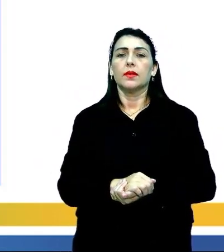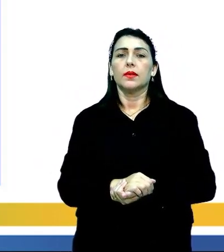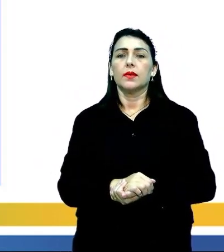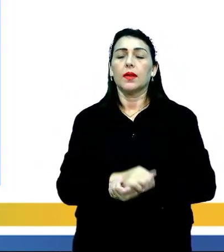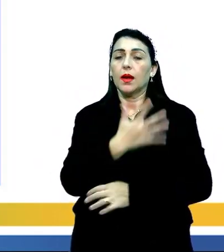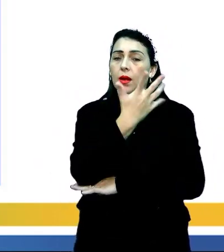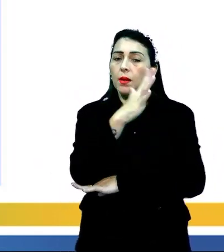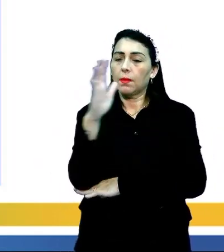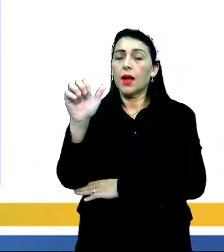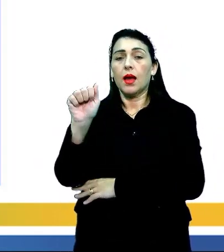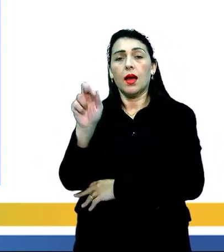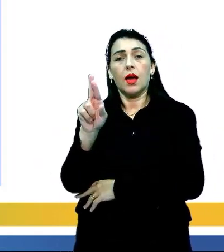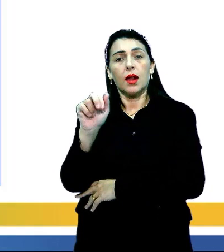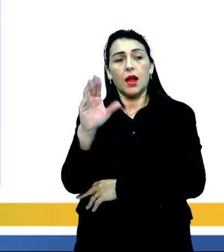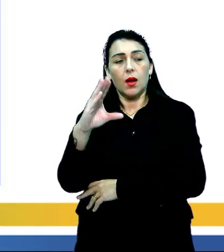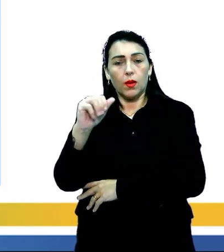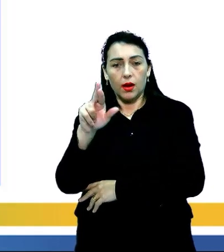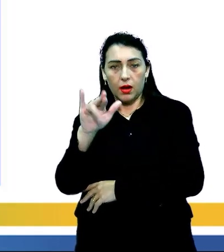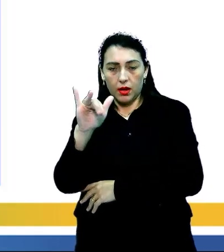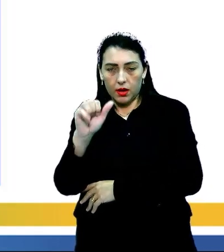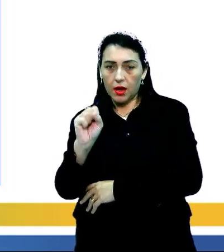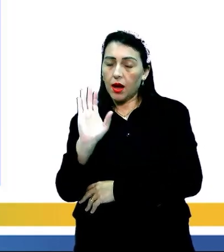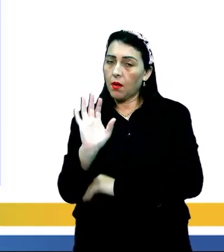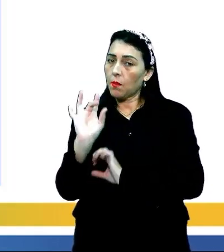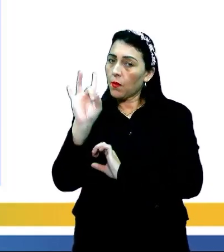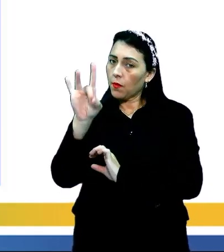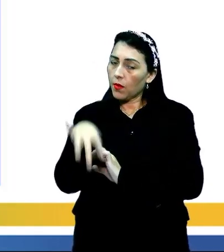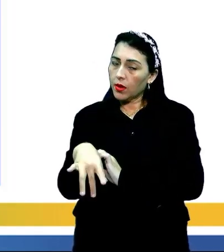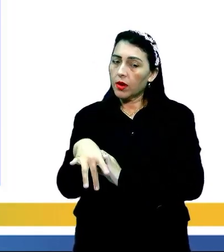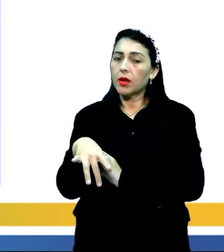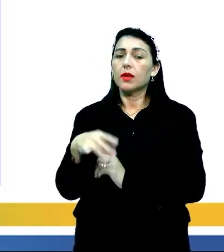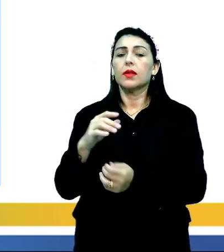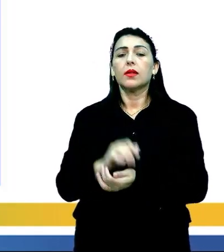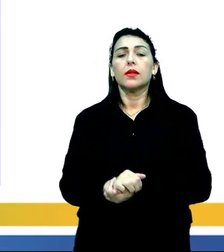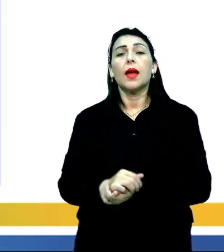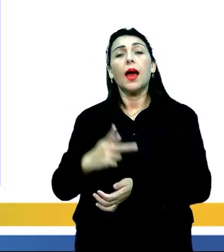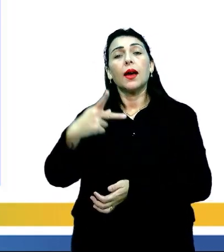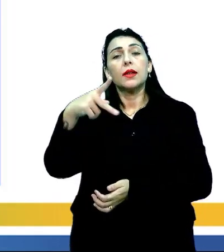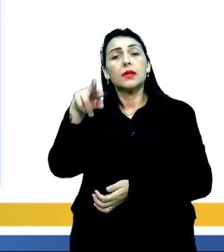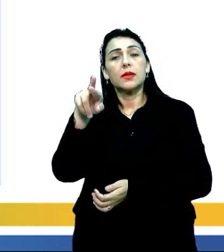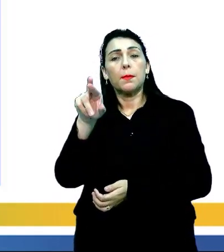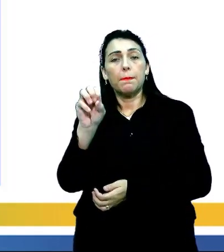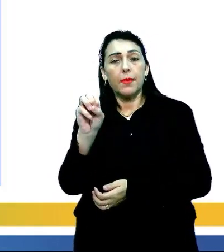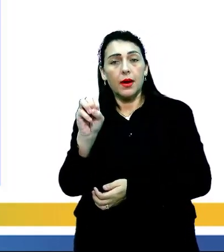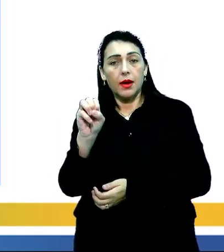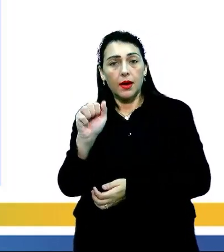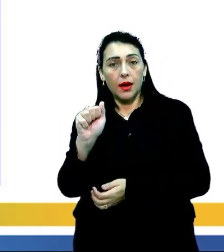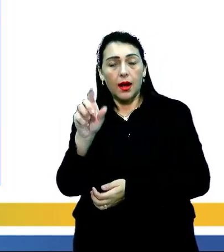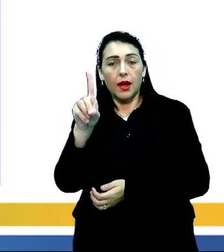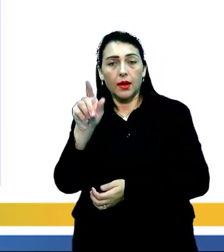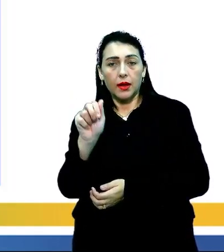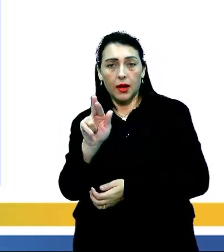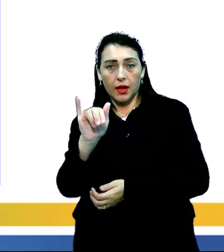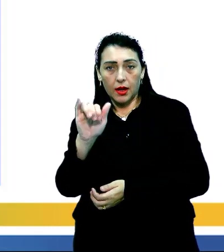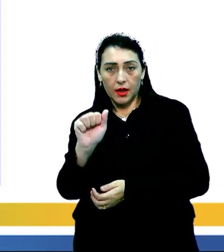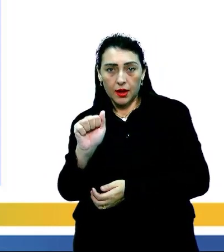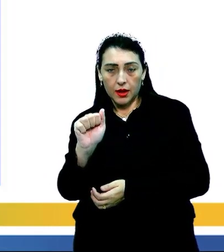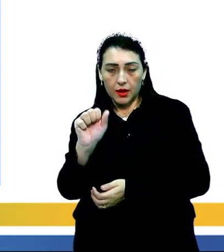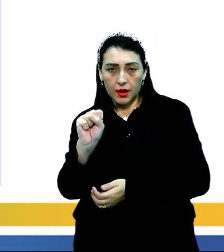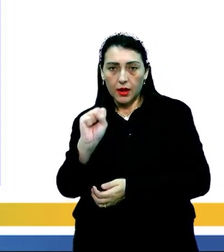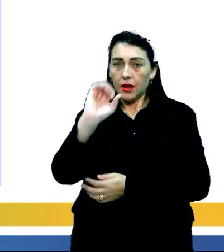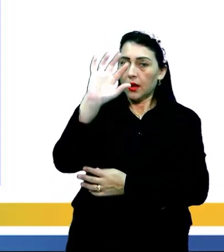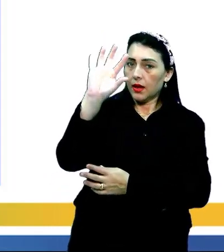mata de araucárias. Agora, por último, não menos importante, a gente tem o domínio das